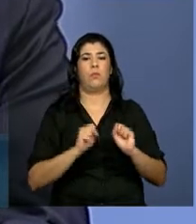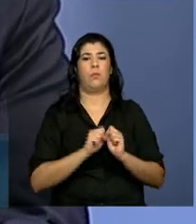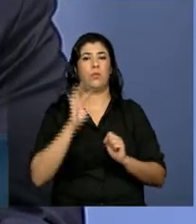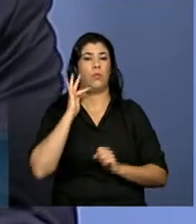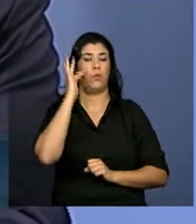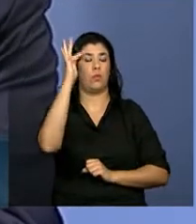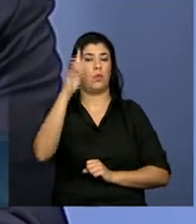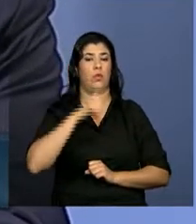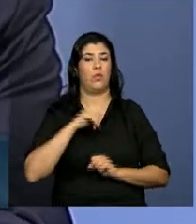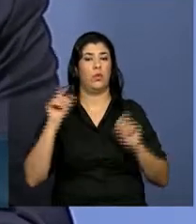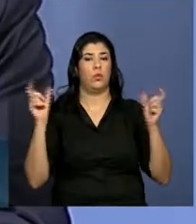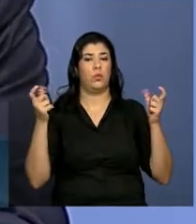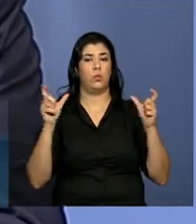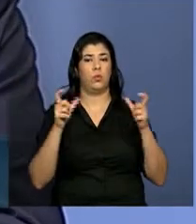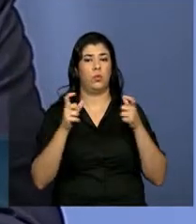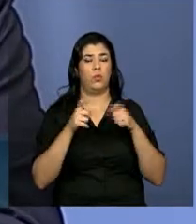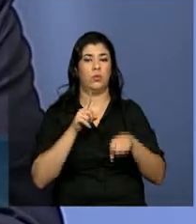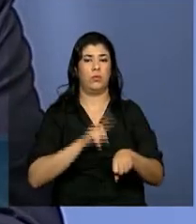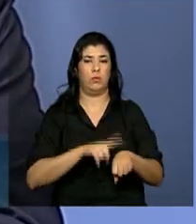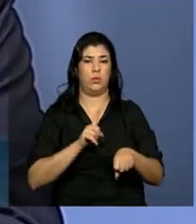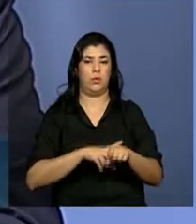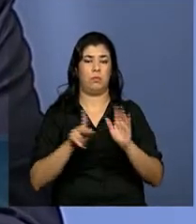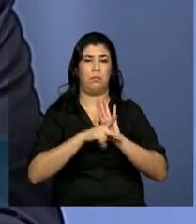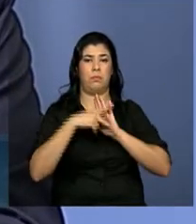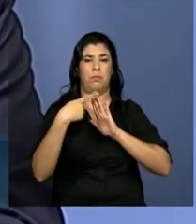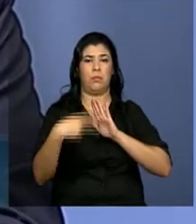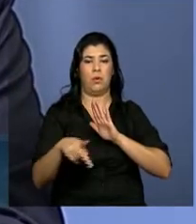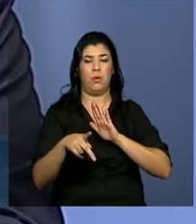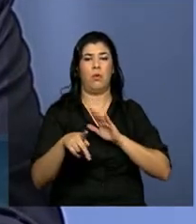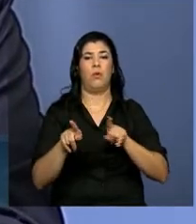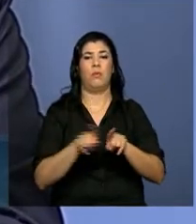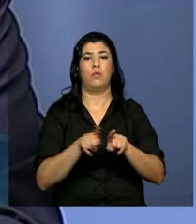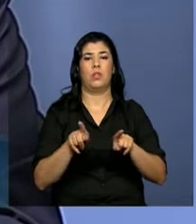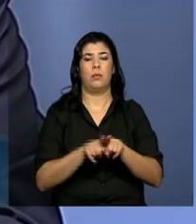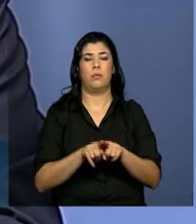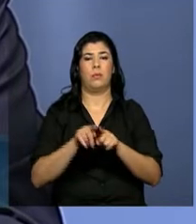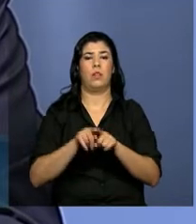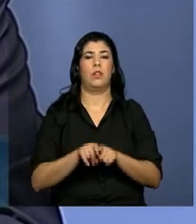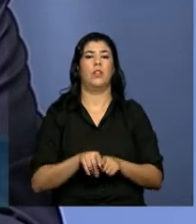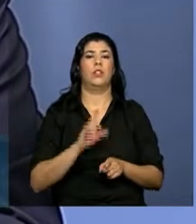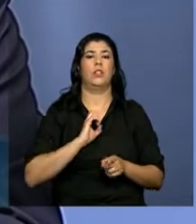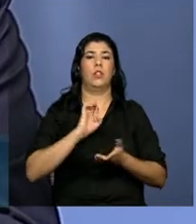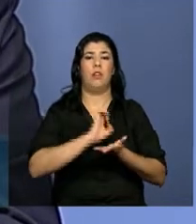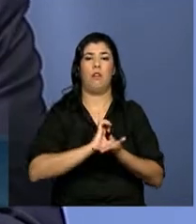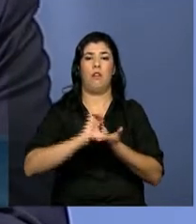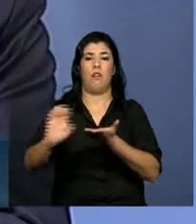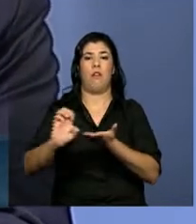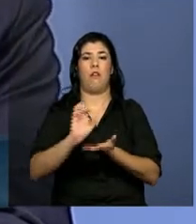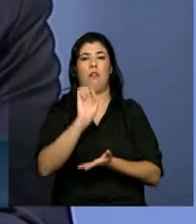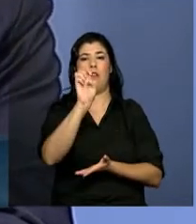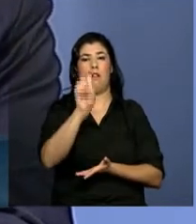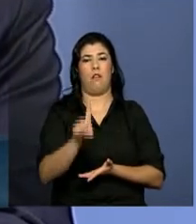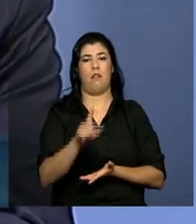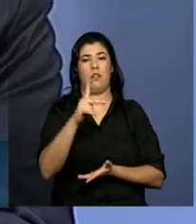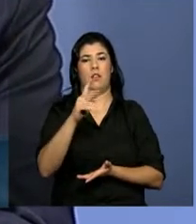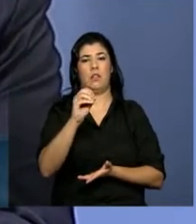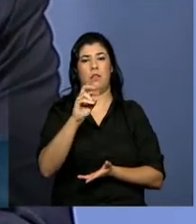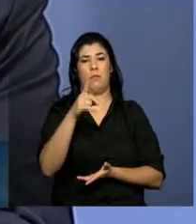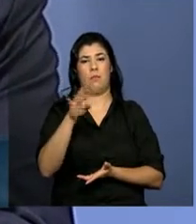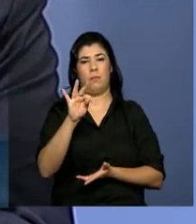reduzir os tempos de exportação, das operações de exportação e importação.